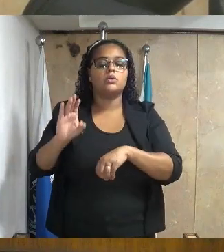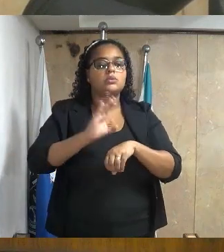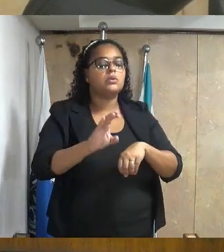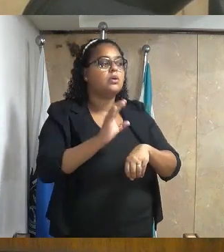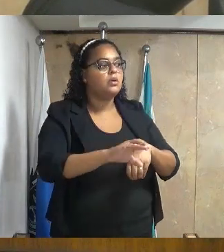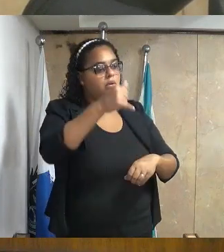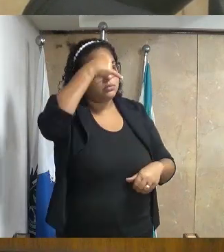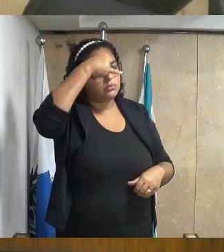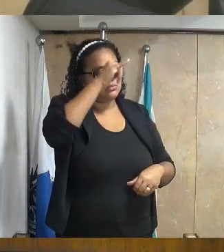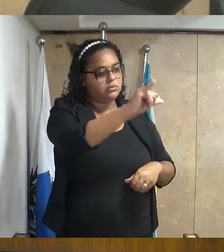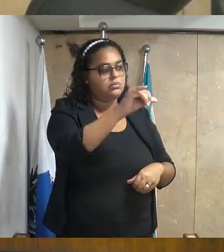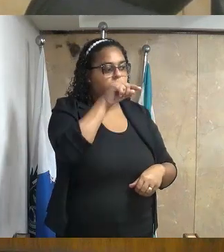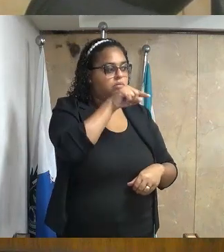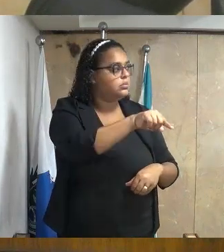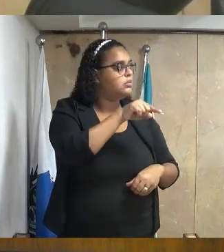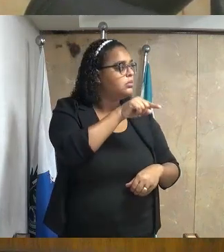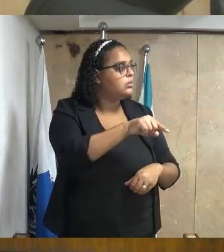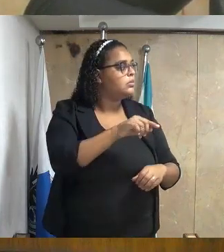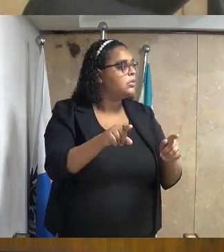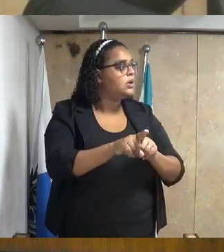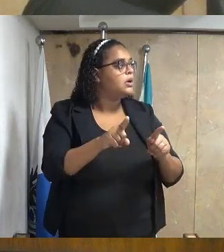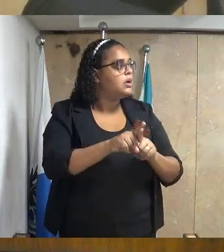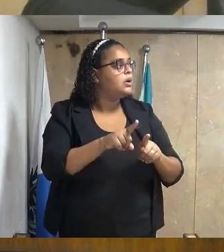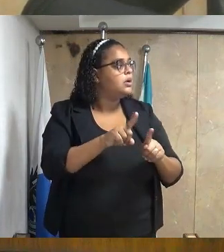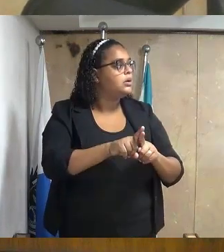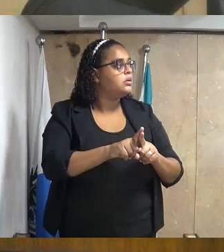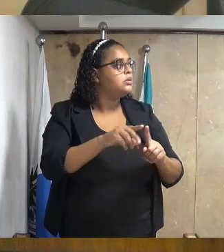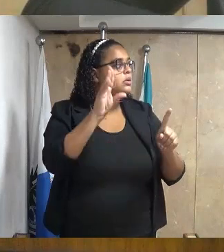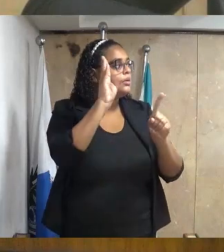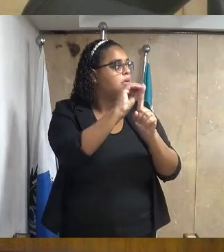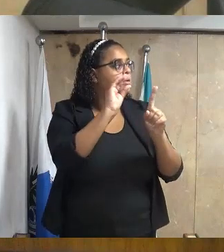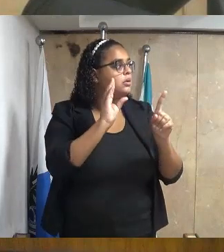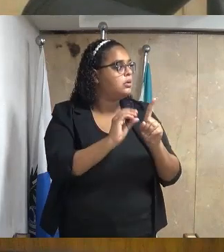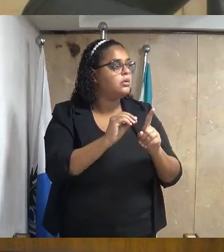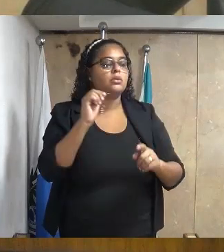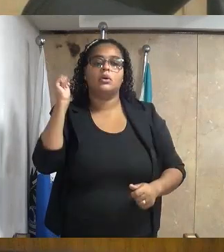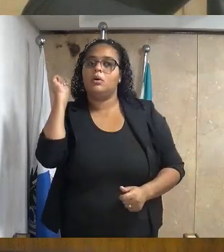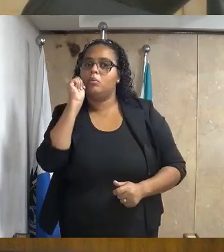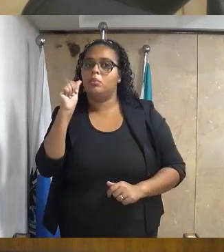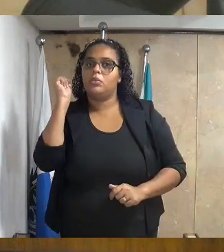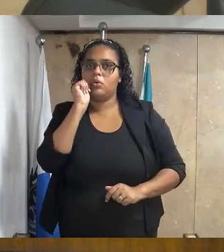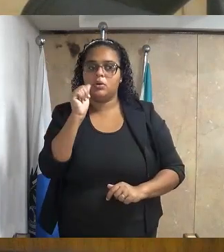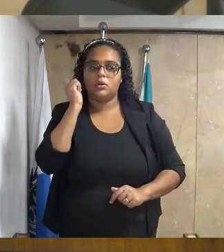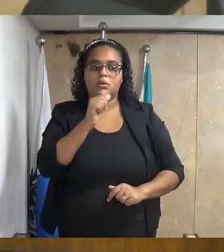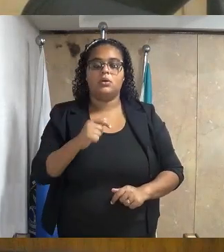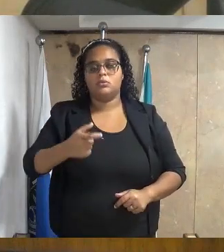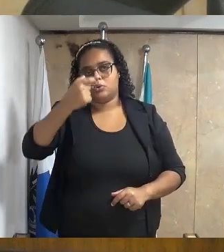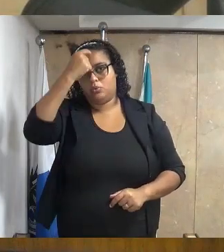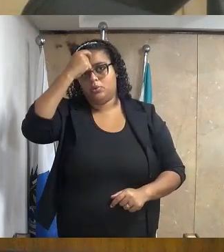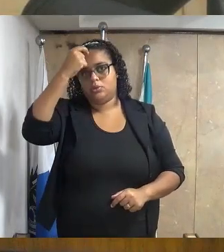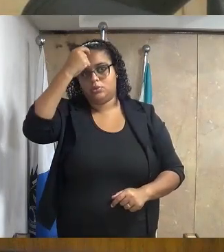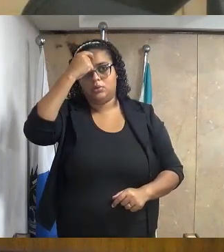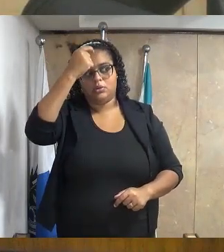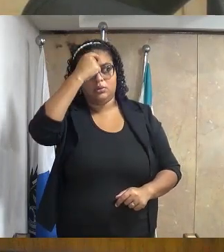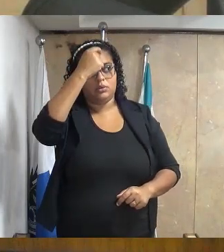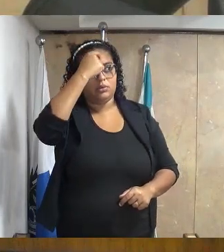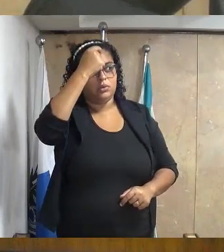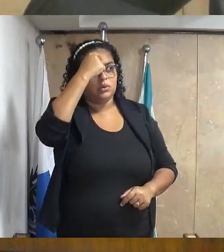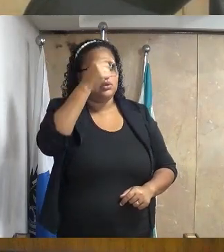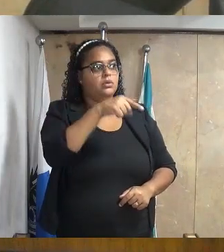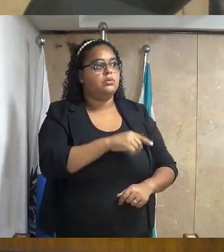à prevenção e combate ao assédio sexual e violência contra a mulher, a fim de conscientizar e reabilitar